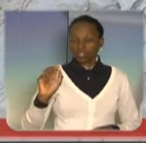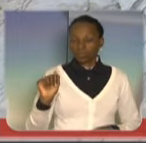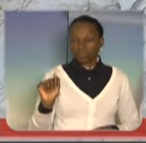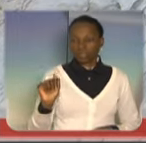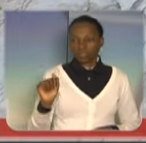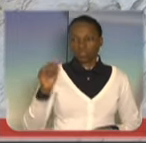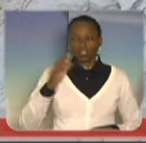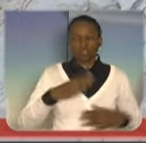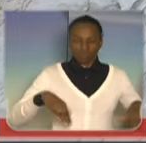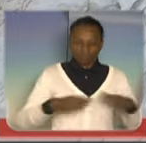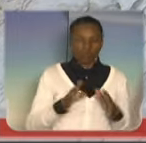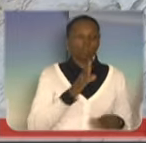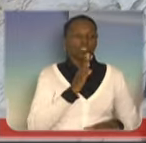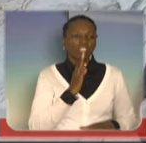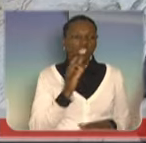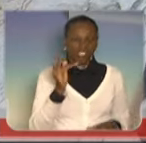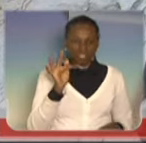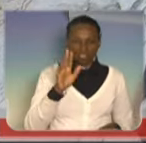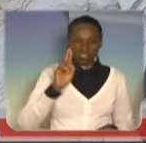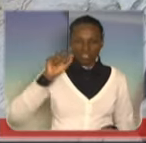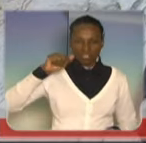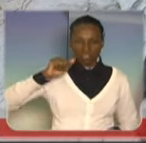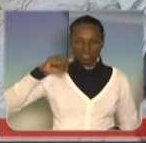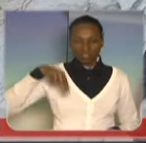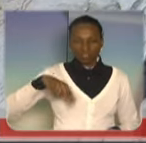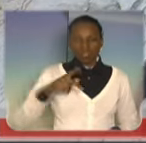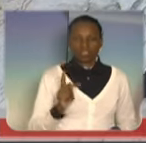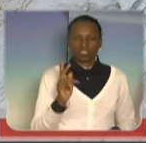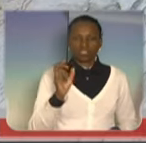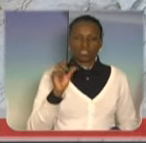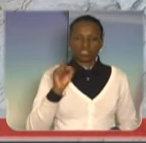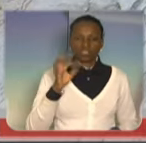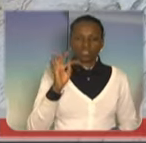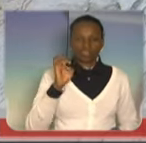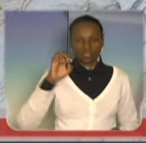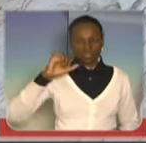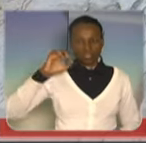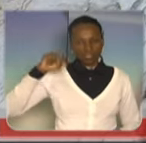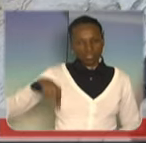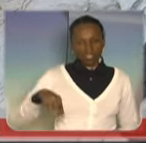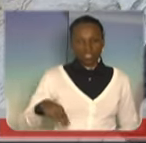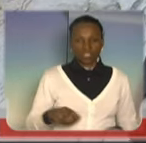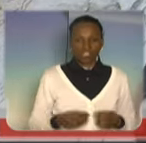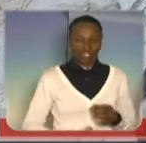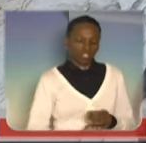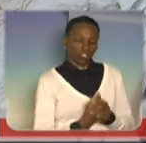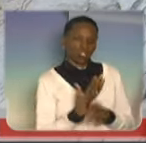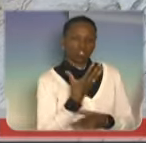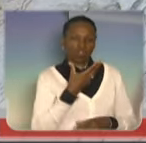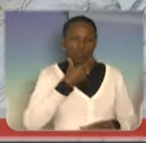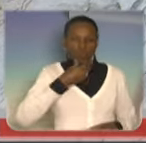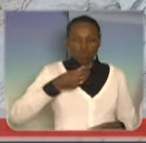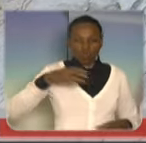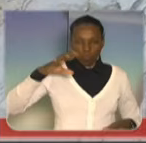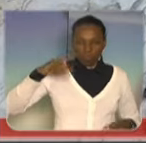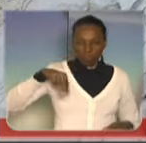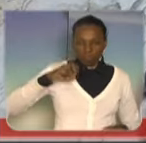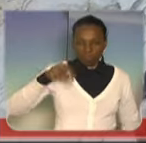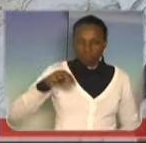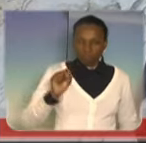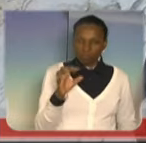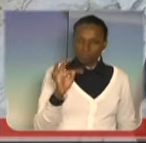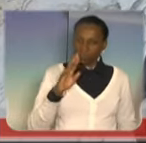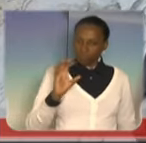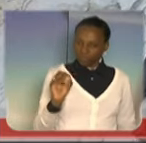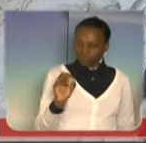voltou contra o criador. Nós precisamos tomar muito cuidado com isso. Aqui todo mundo tem cabelo branco, todo mundo já tem, é bem crescidinho, para saber o que